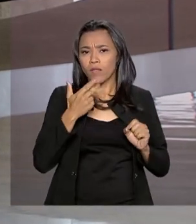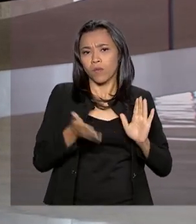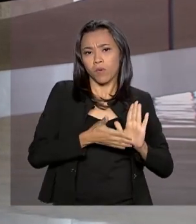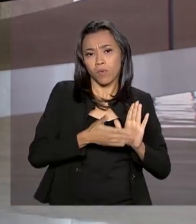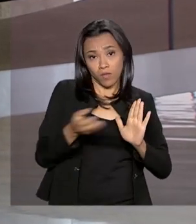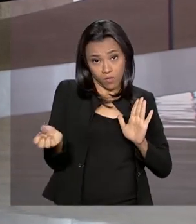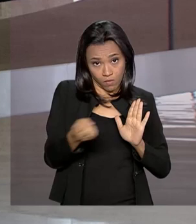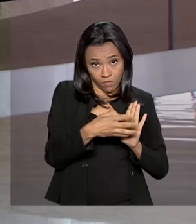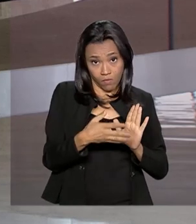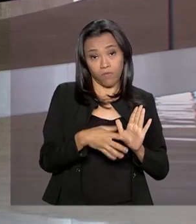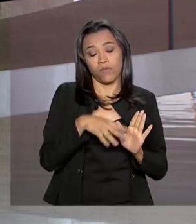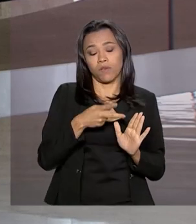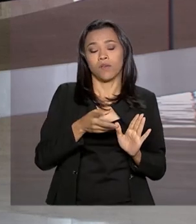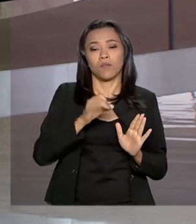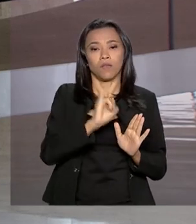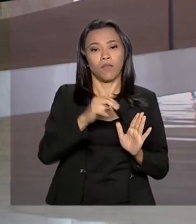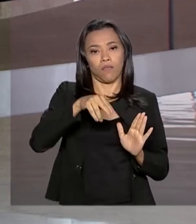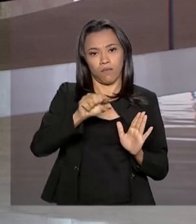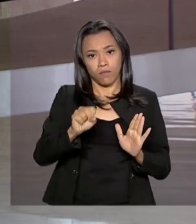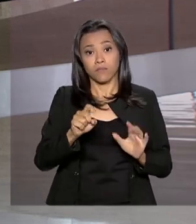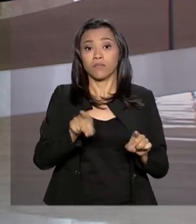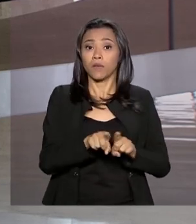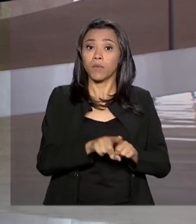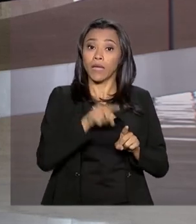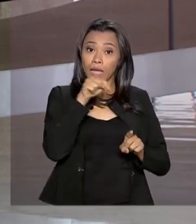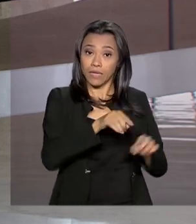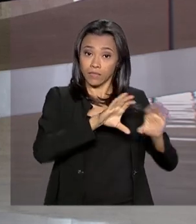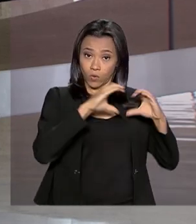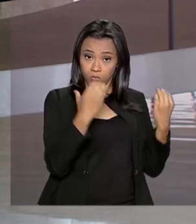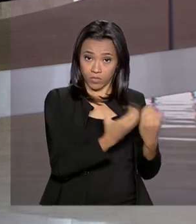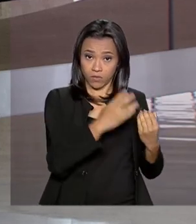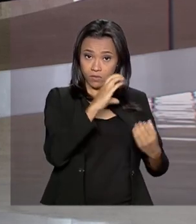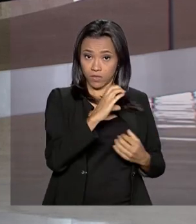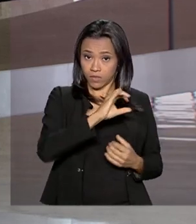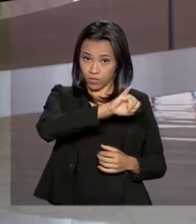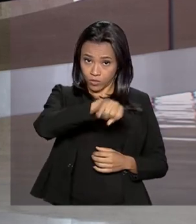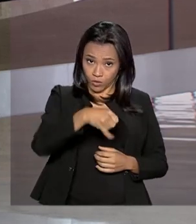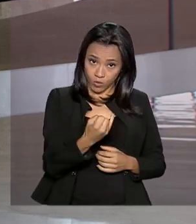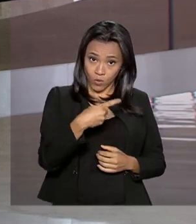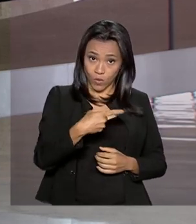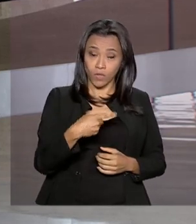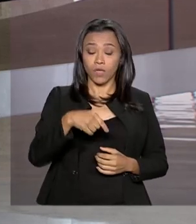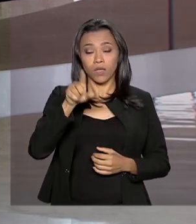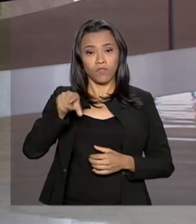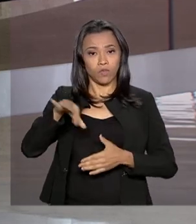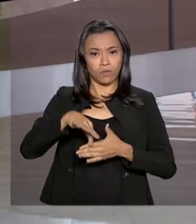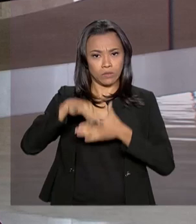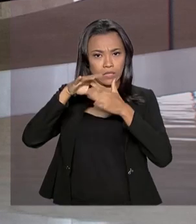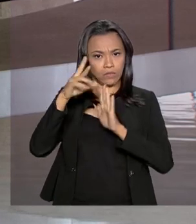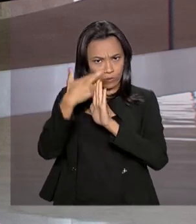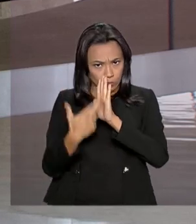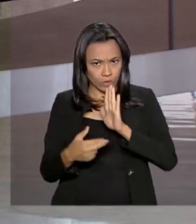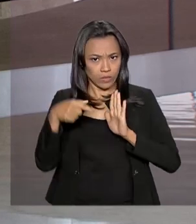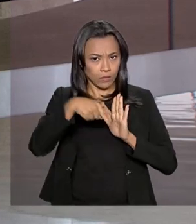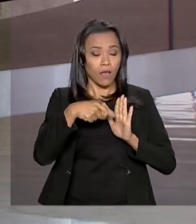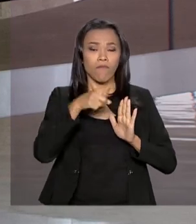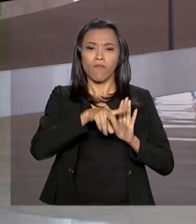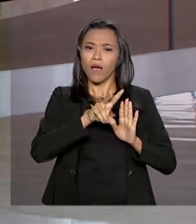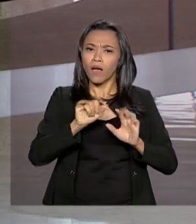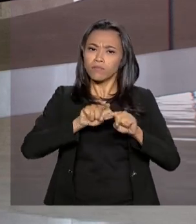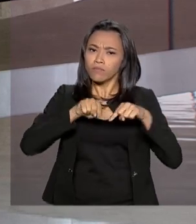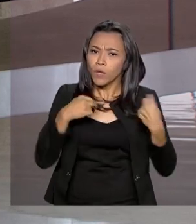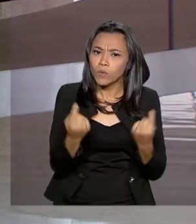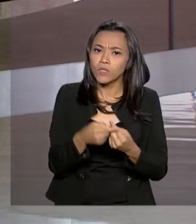Deputados. O relator da proposta da Comissão de Constituição e Justiça, deputado delegado Marcelo Freitas, deve-se reunir com